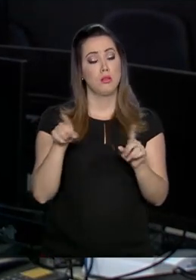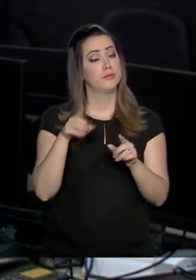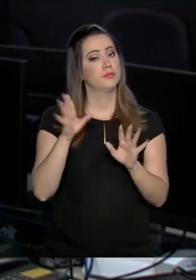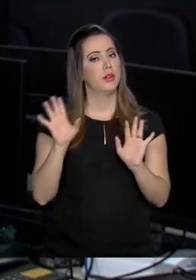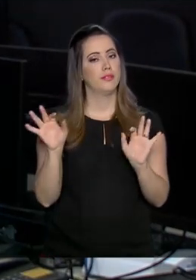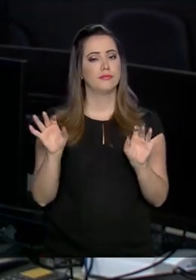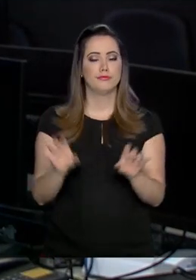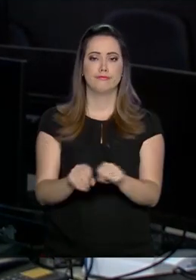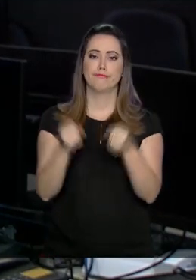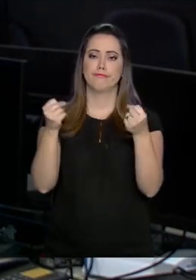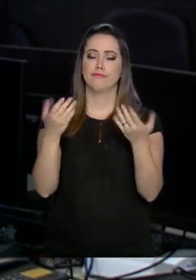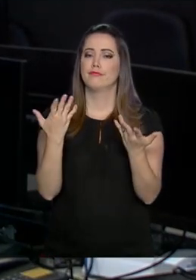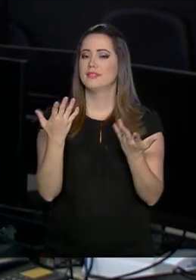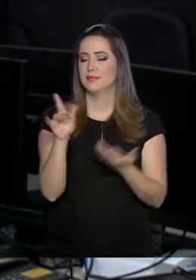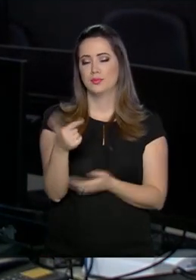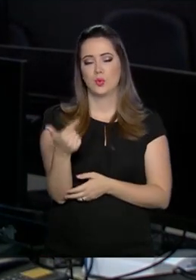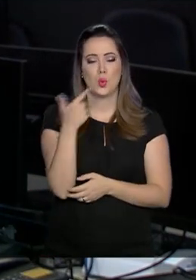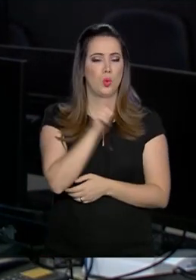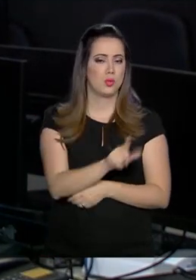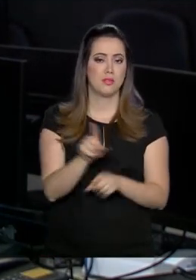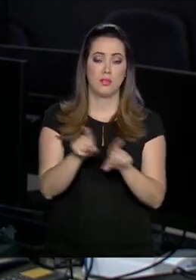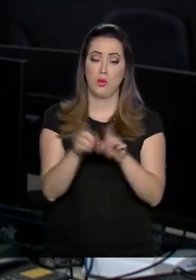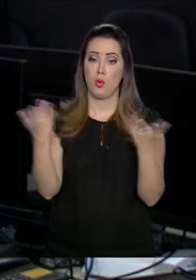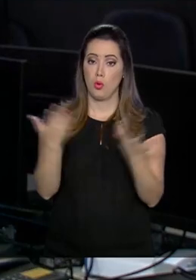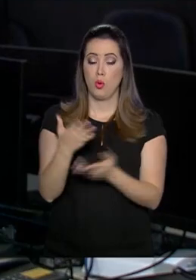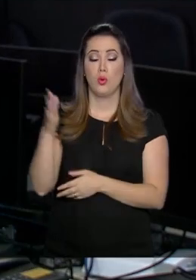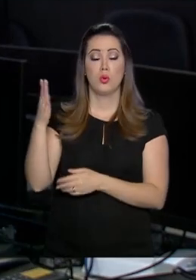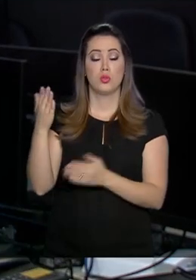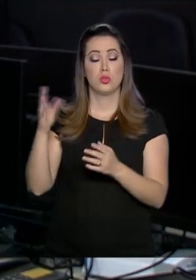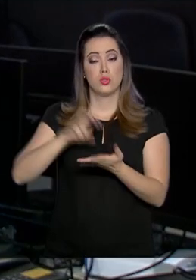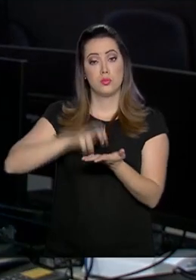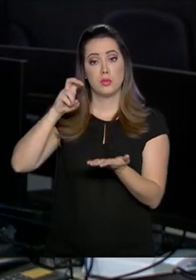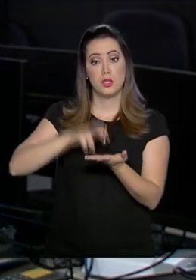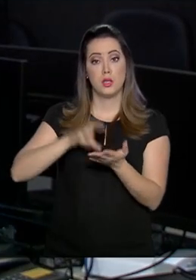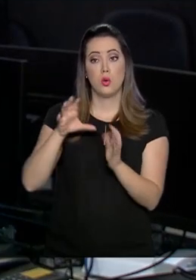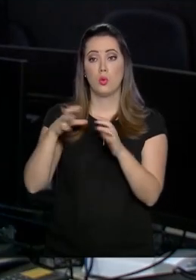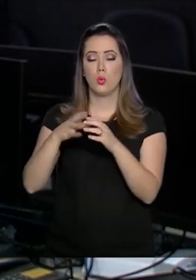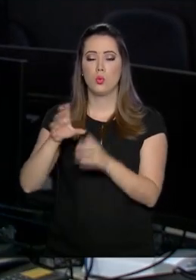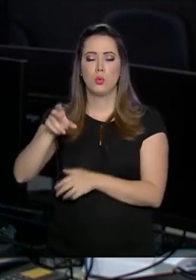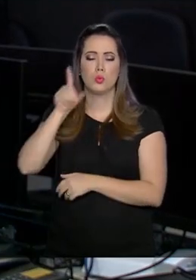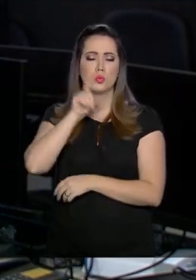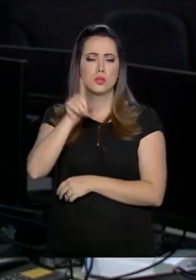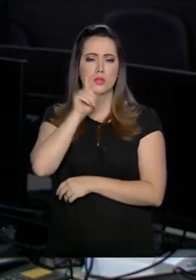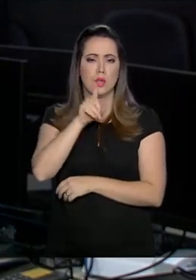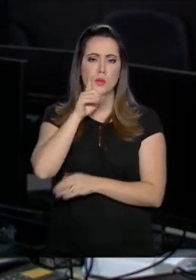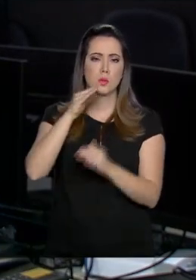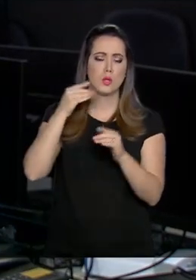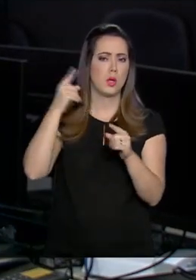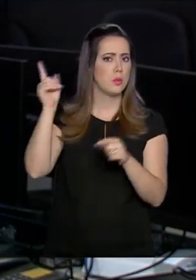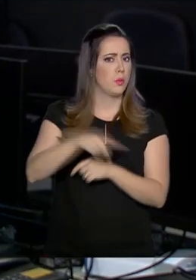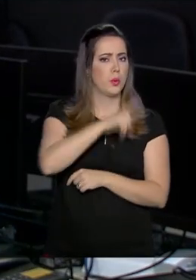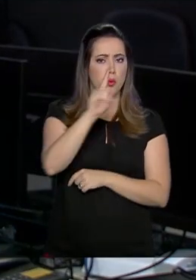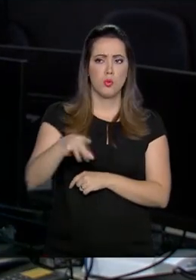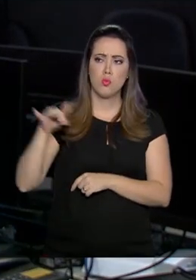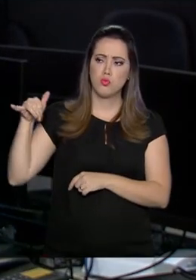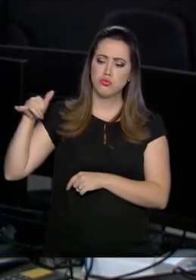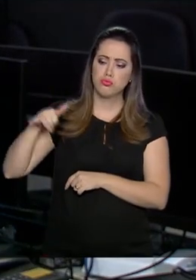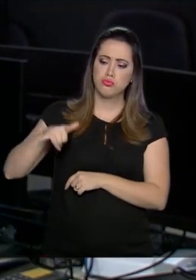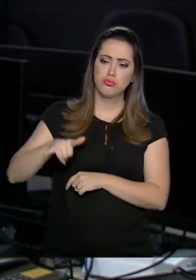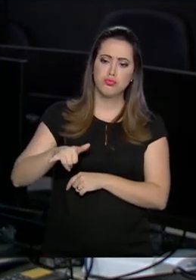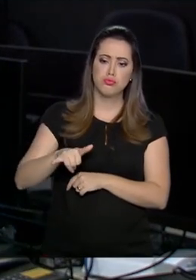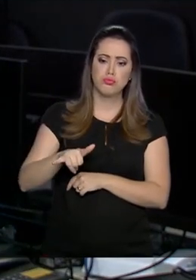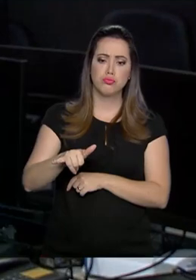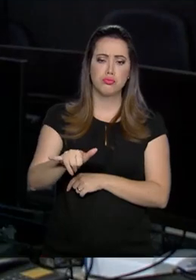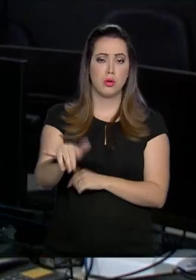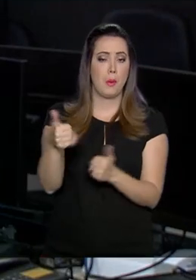manhã, a agência de aviação americana proibiu voos abaixo de 26 mil pés, ou 8 mil metros, sobre a Venezuela,